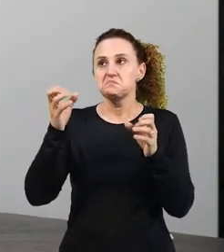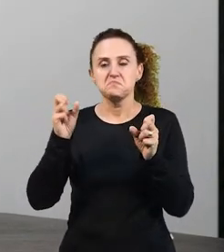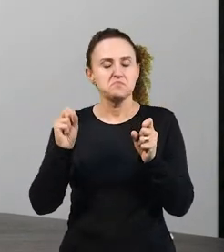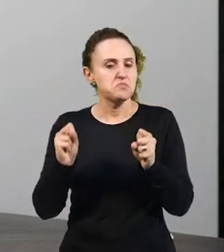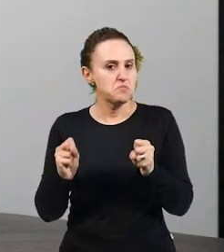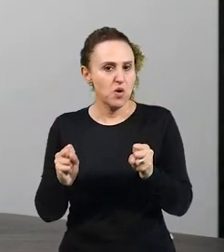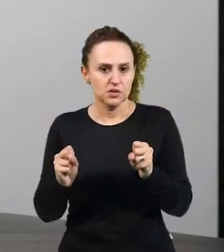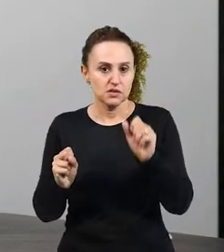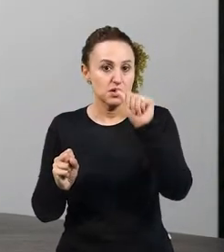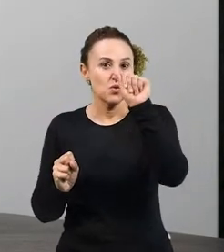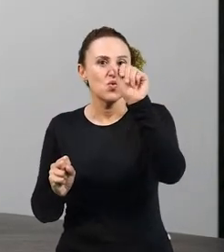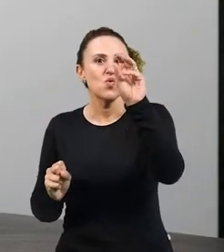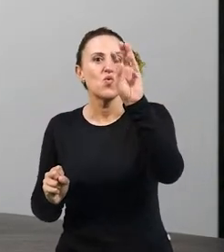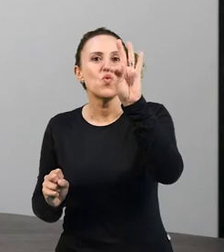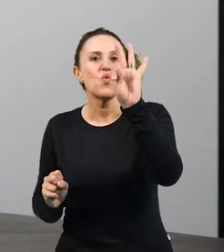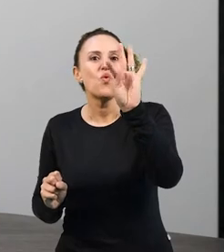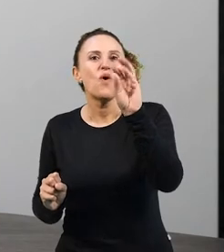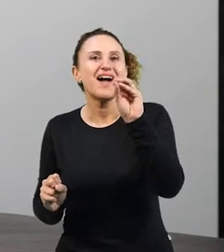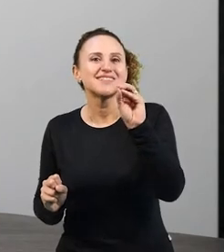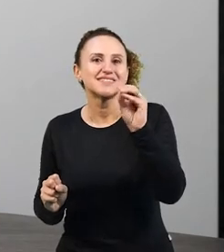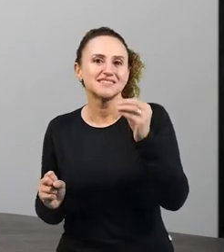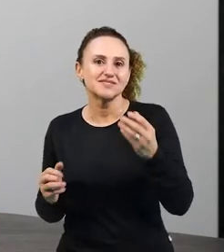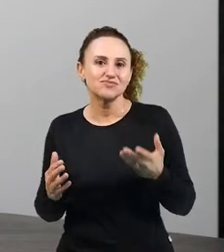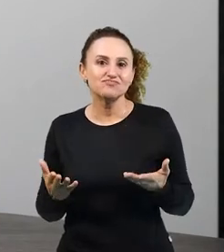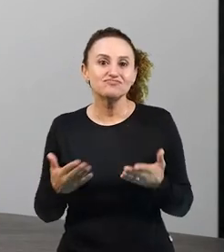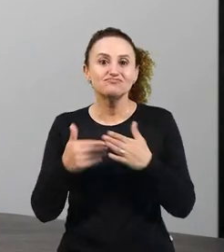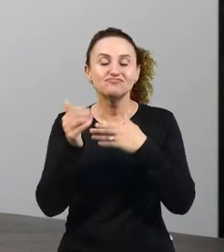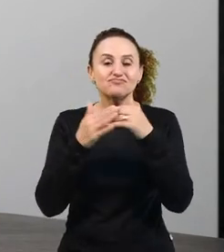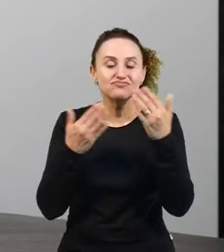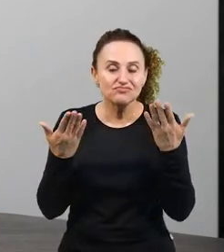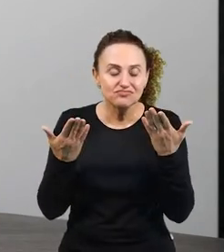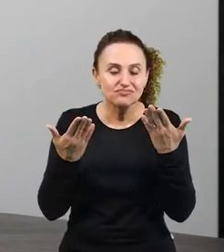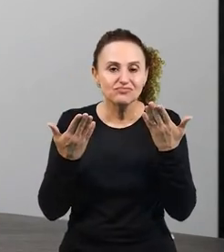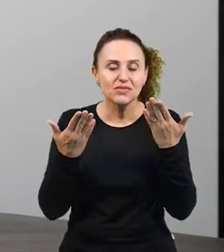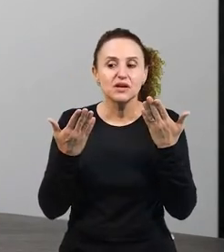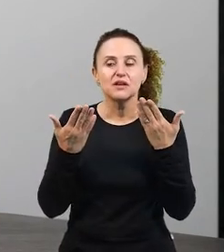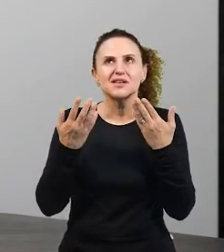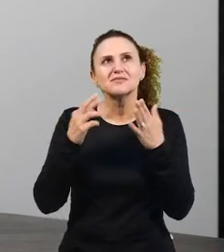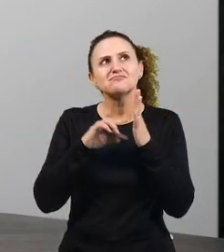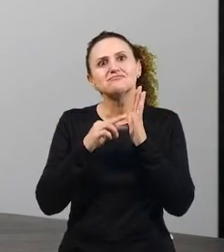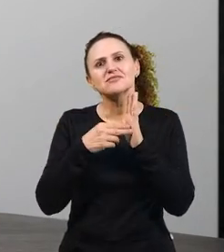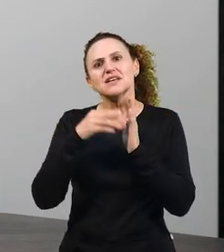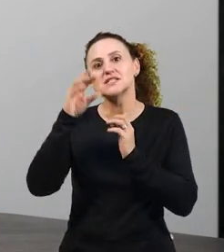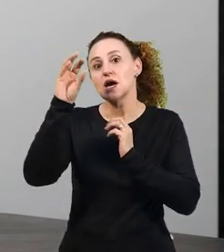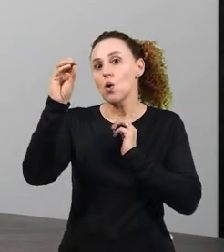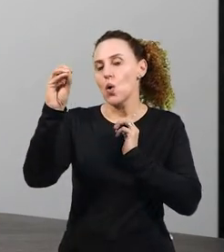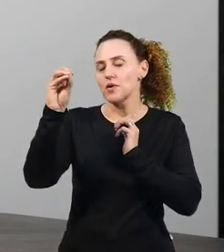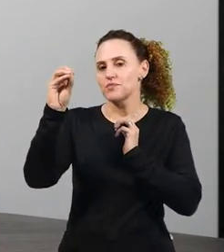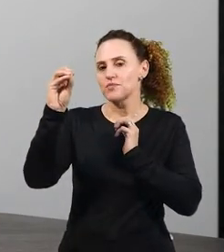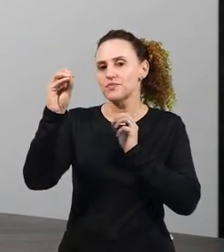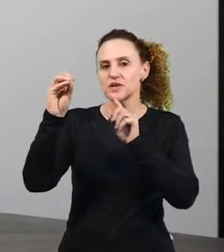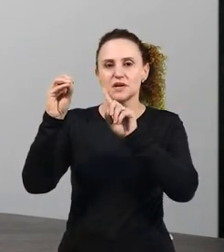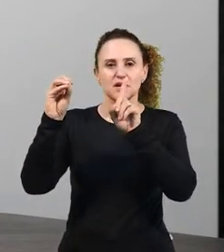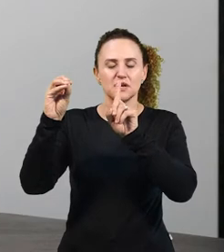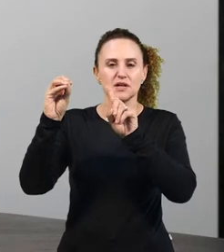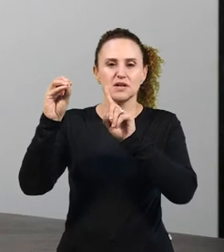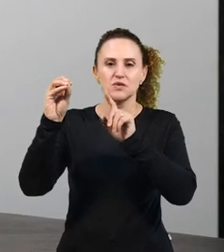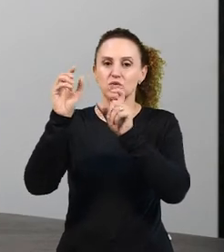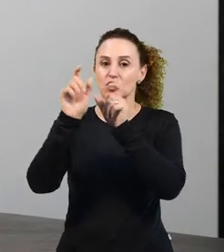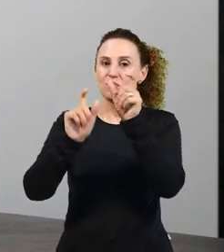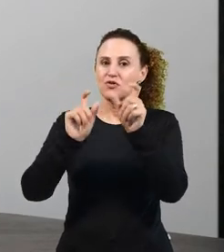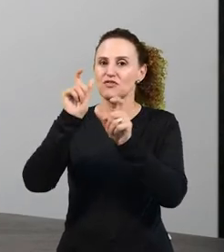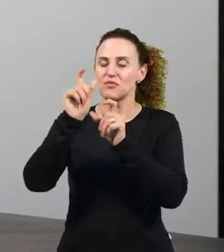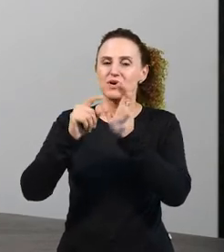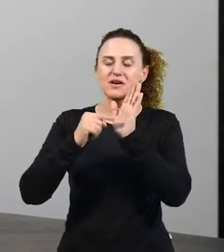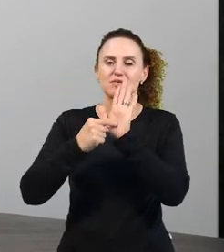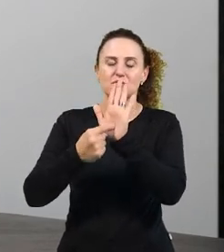o feminino. Então, quer dizer que esse O não é um morfema que indica